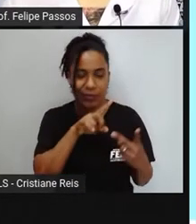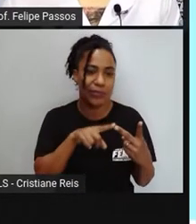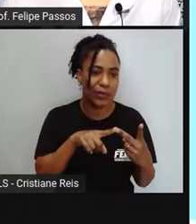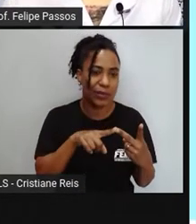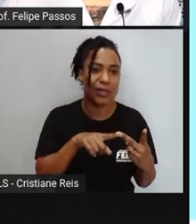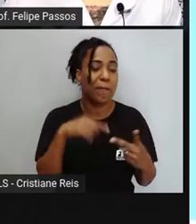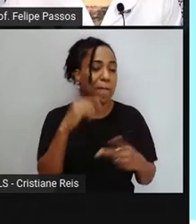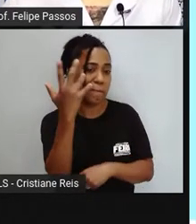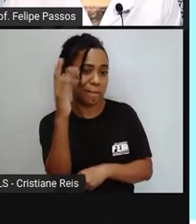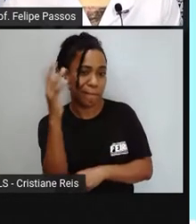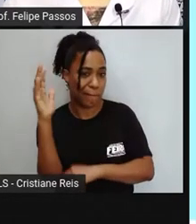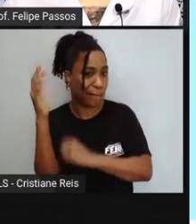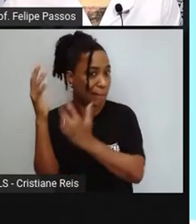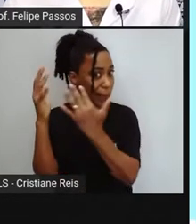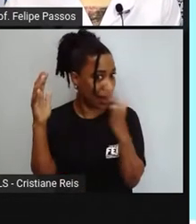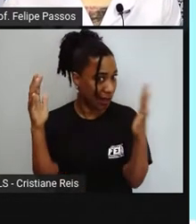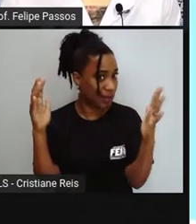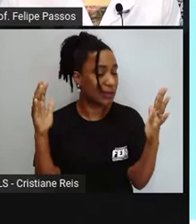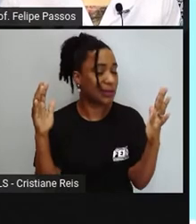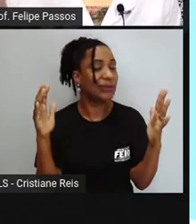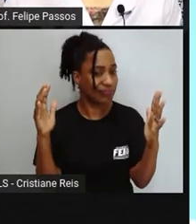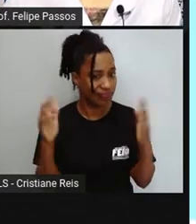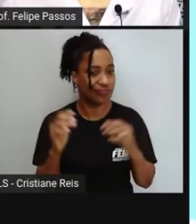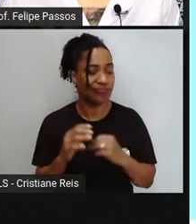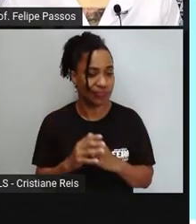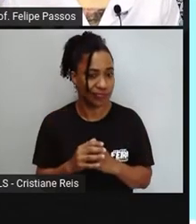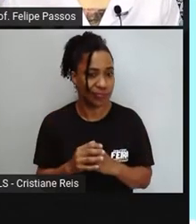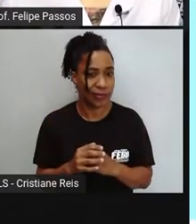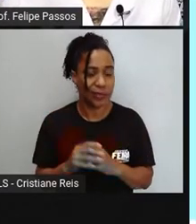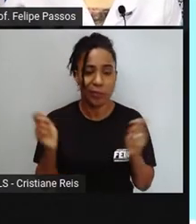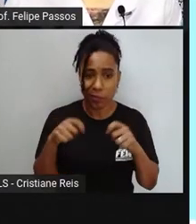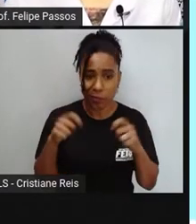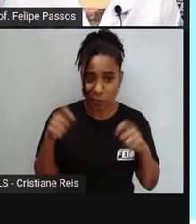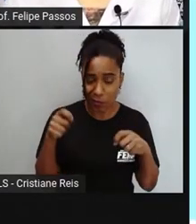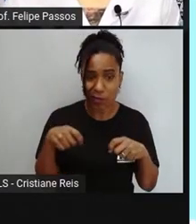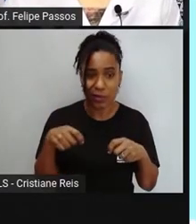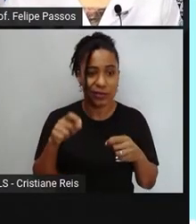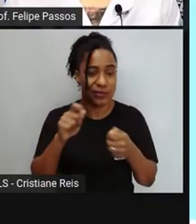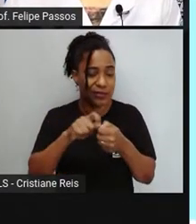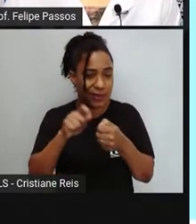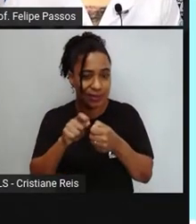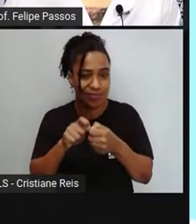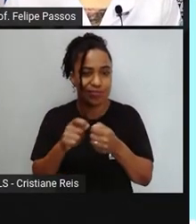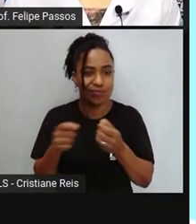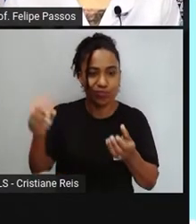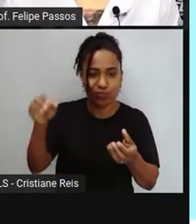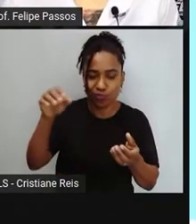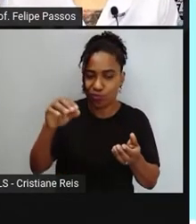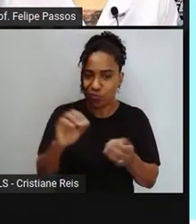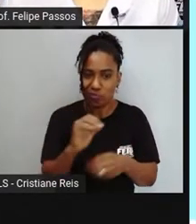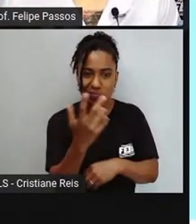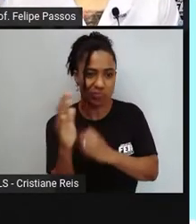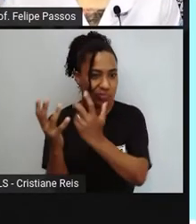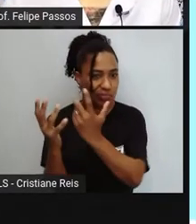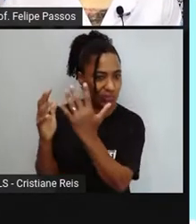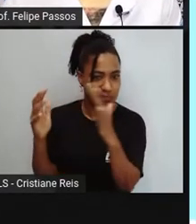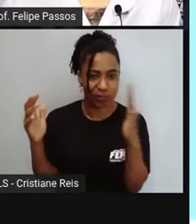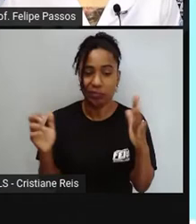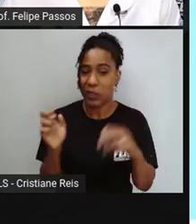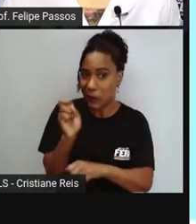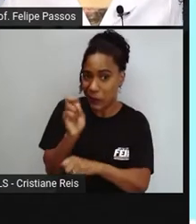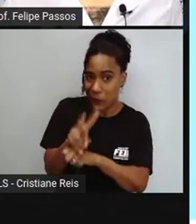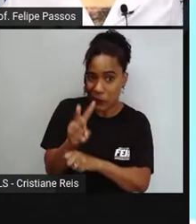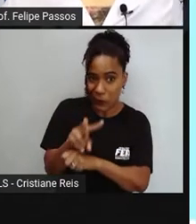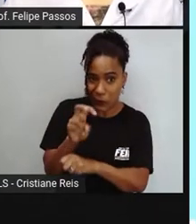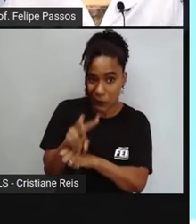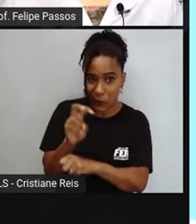planta, pode ter origem mineral, né? Está disponível lá na natureza e não deixa de ser um veneno. Então, ele